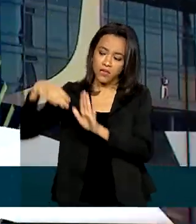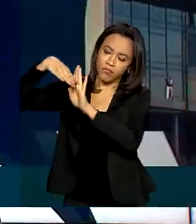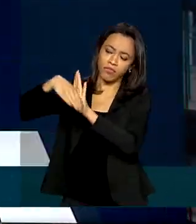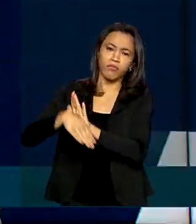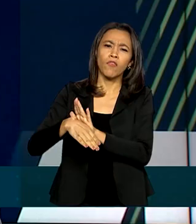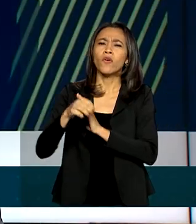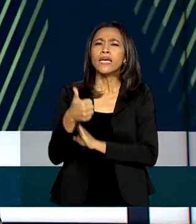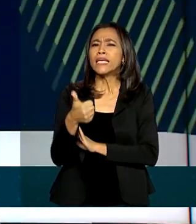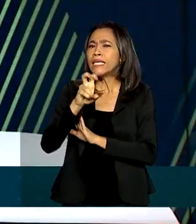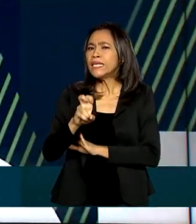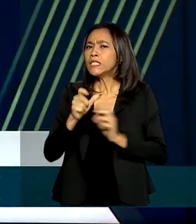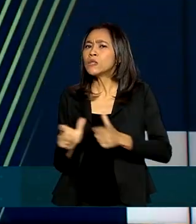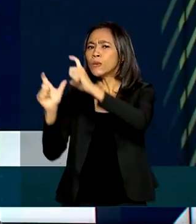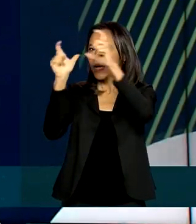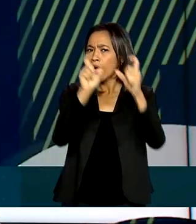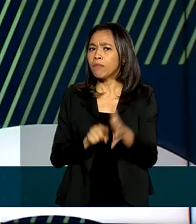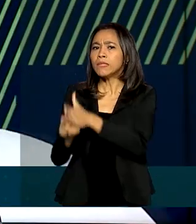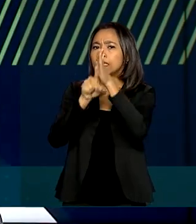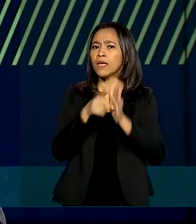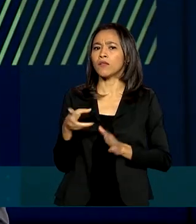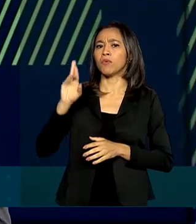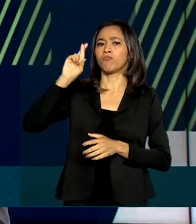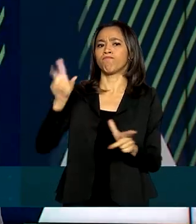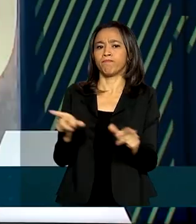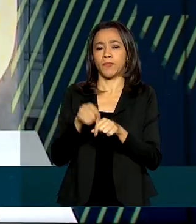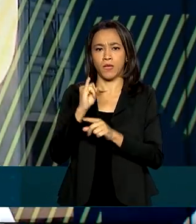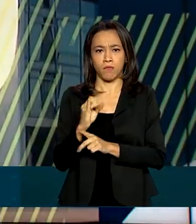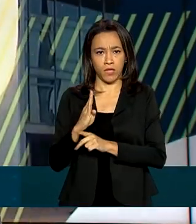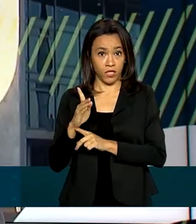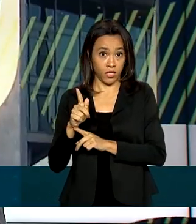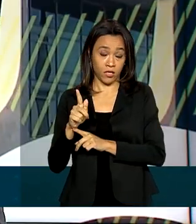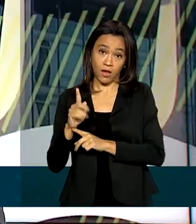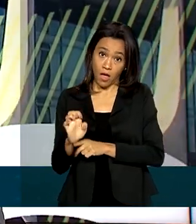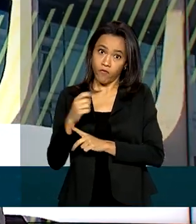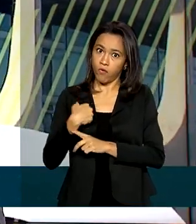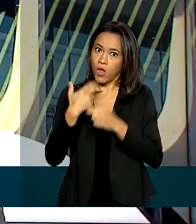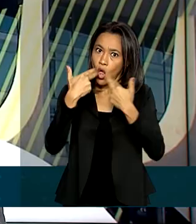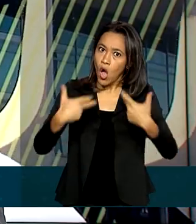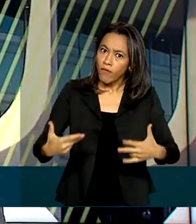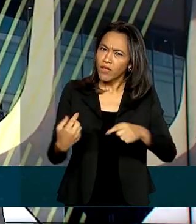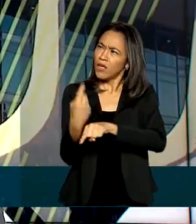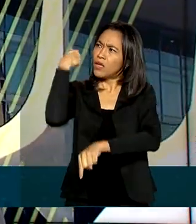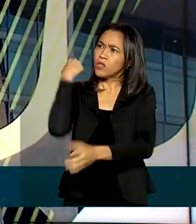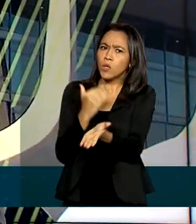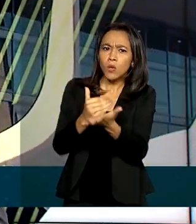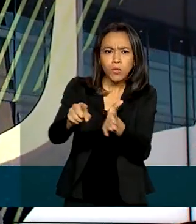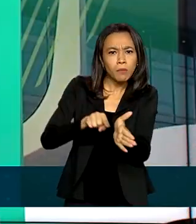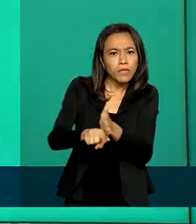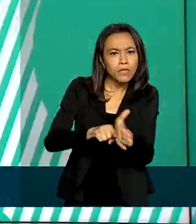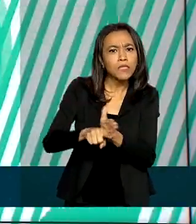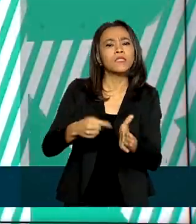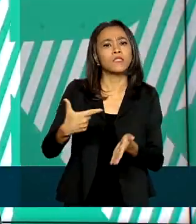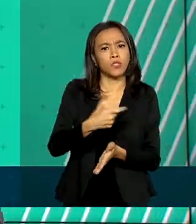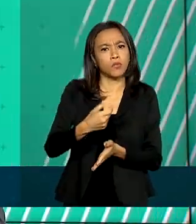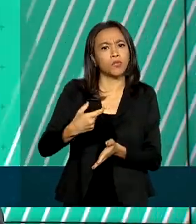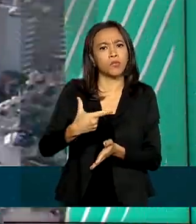locais pesquisados pelo IBGE. Um fato inédito desde que a pesquisa começou a ser realizada em 2012. De acordo com o